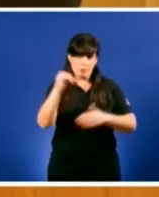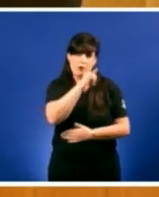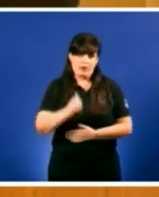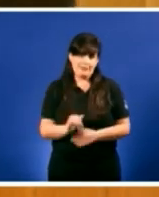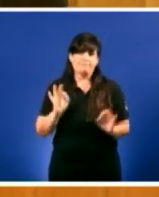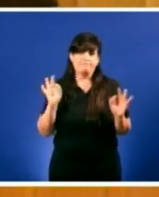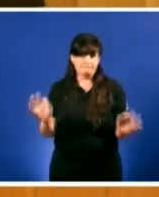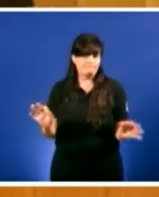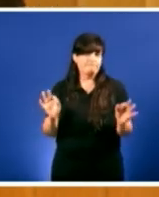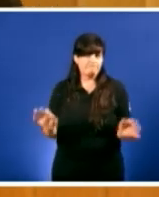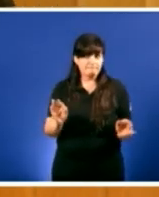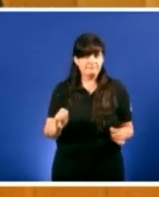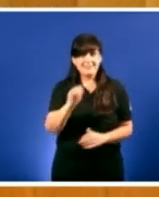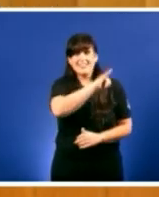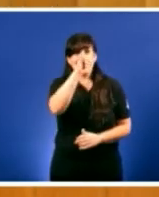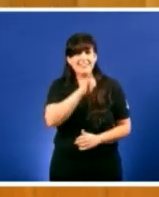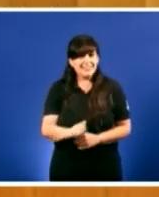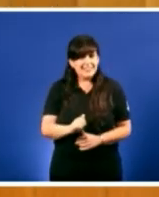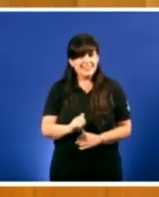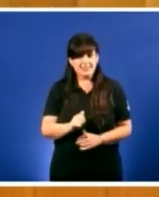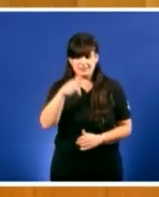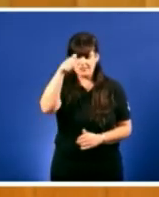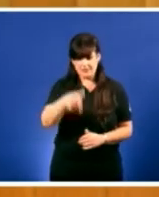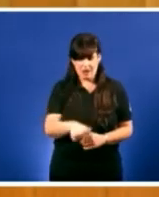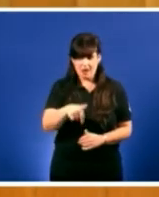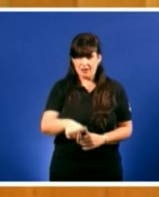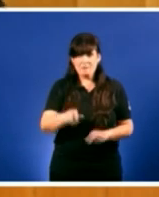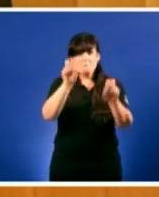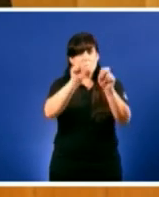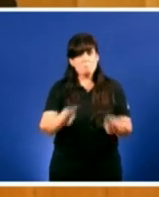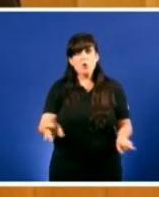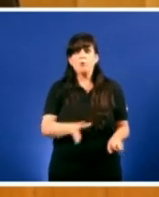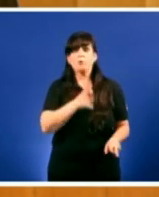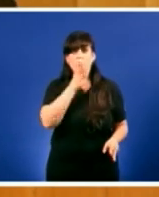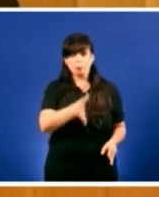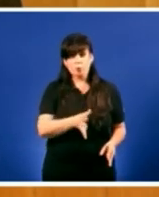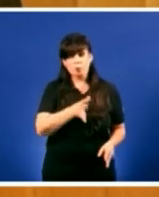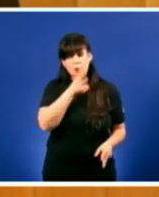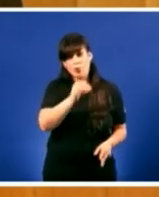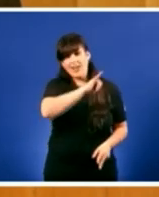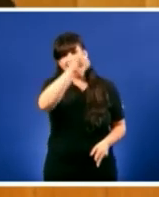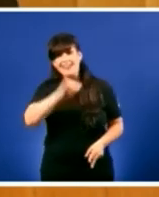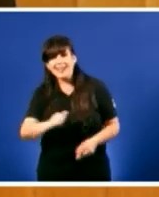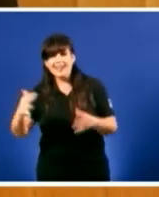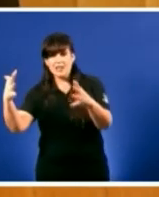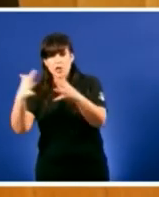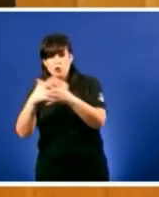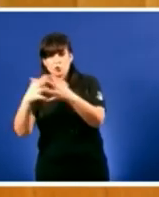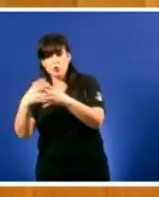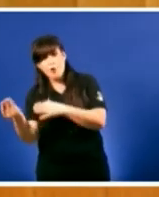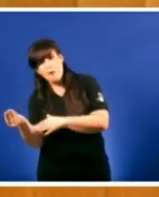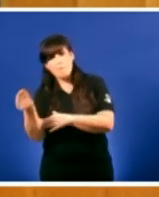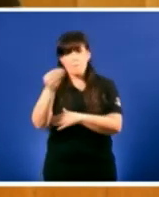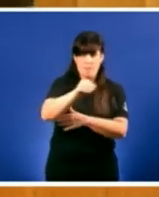unha crise agravada no noso país porque se sumou a crise estructural que se apadecía Galiza